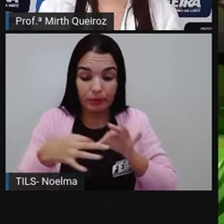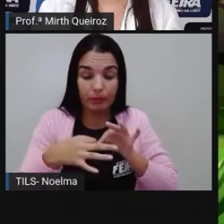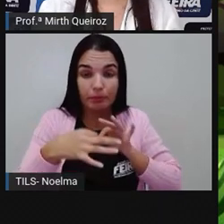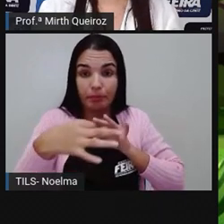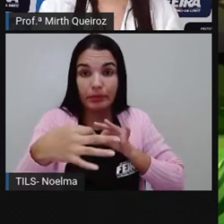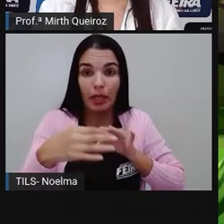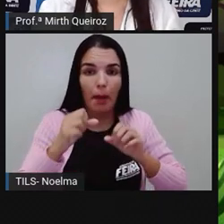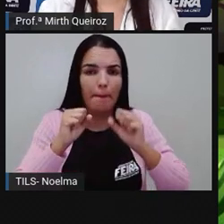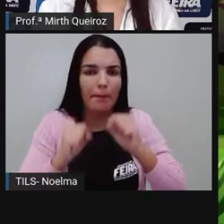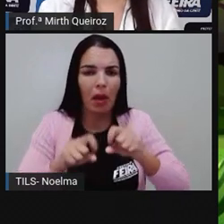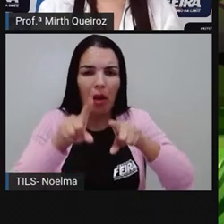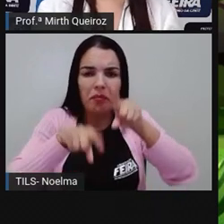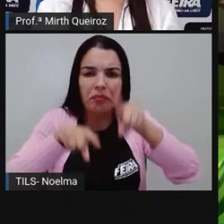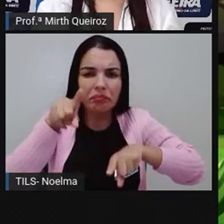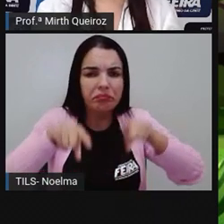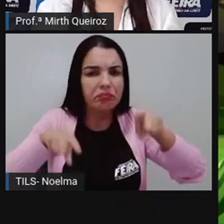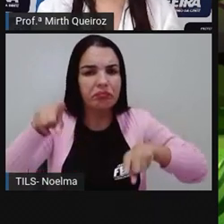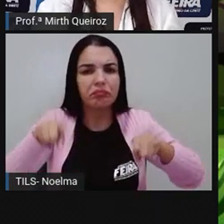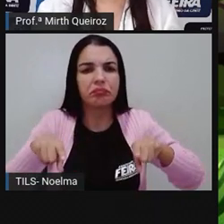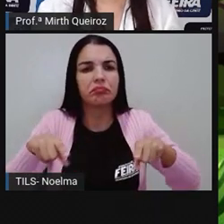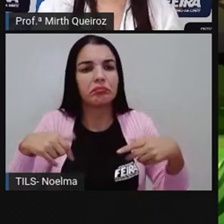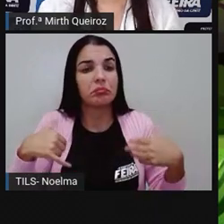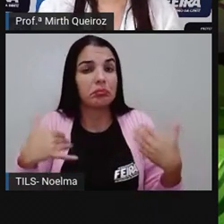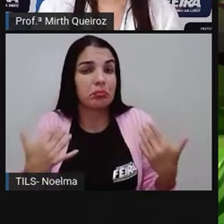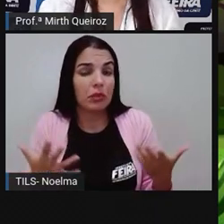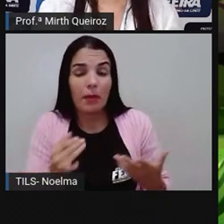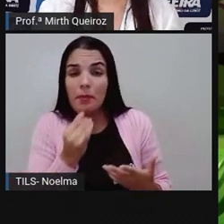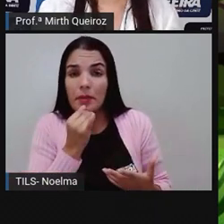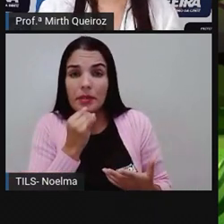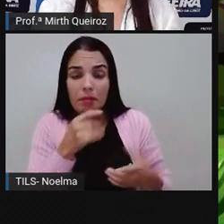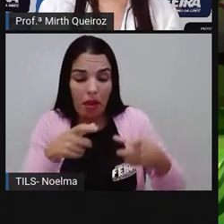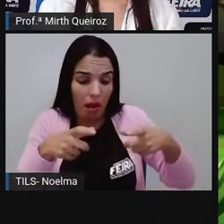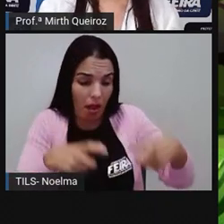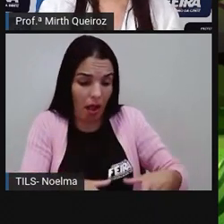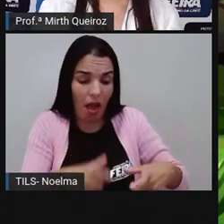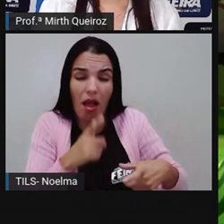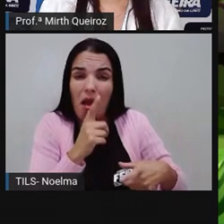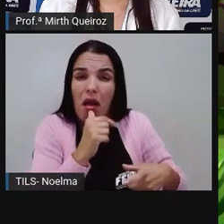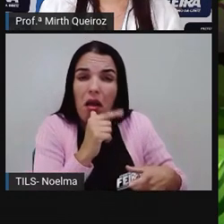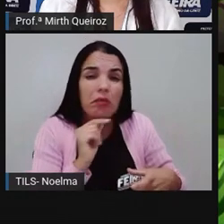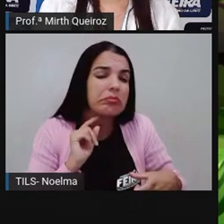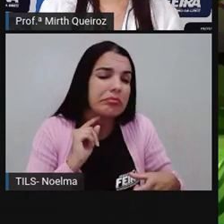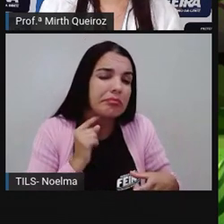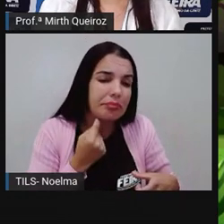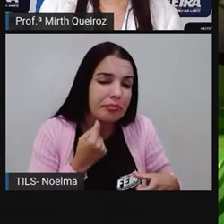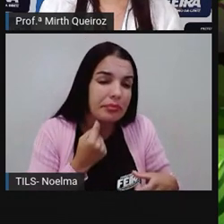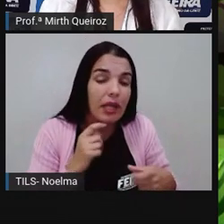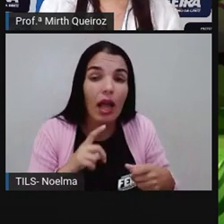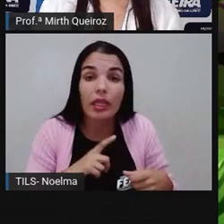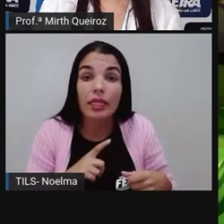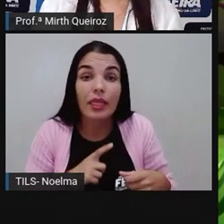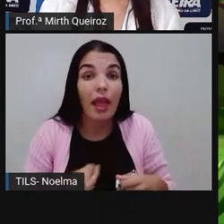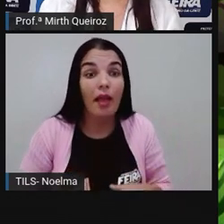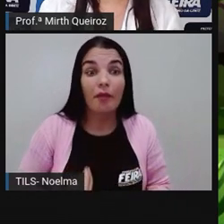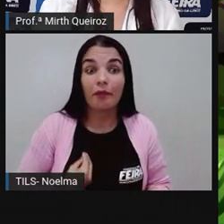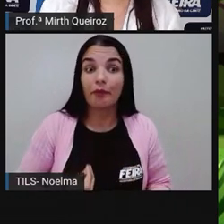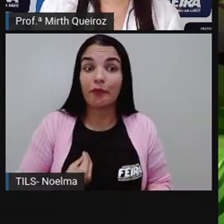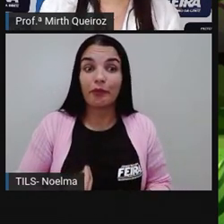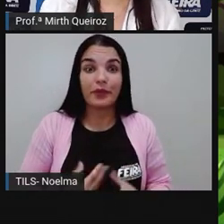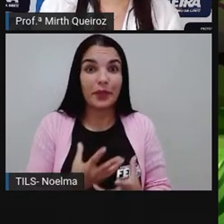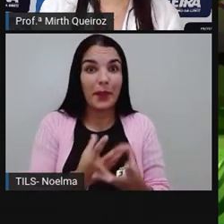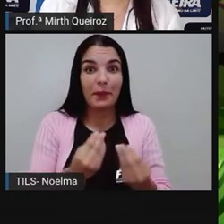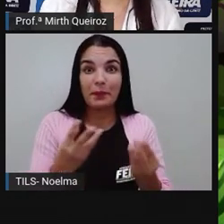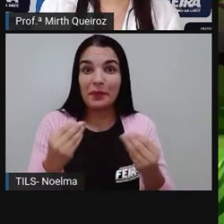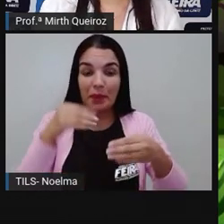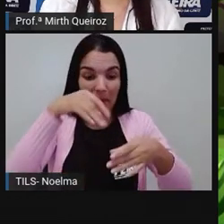um ecossistema pode variar. A gente pode pegar uma poça de lama, e nessa poça de lama ter ali vários seres